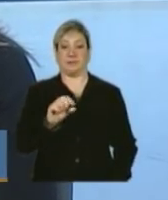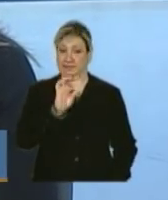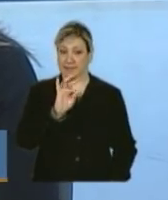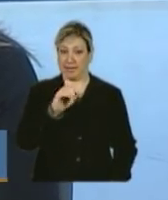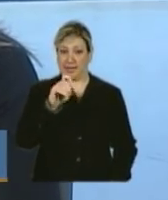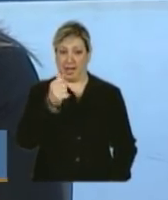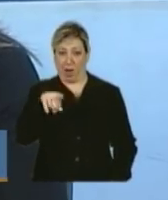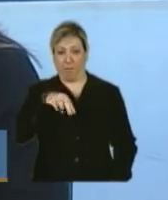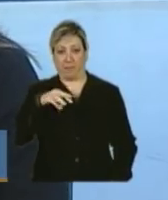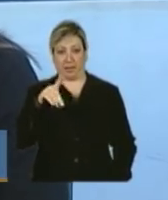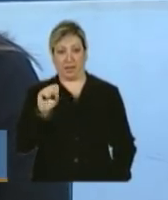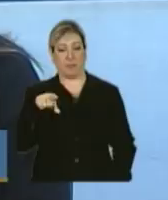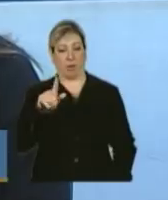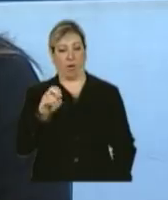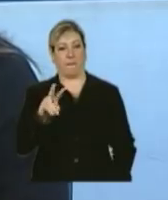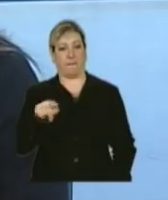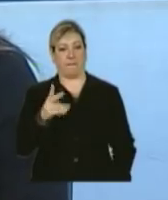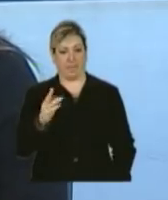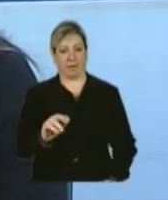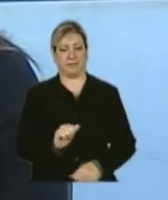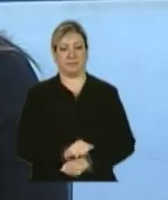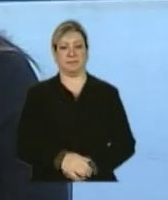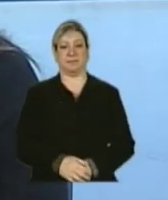-arroba-mds.gov.br.